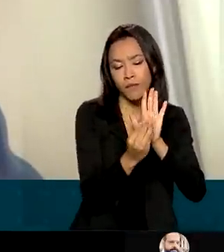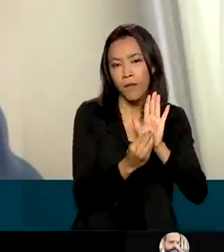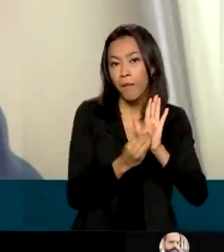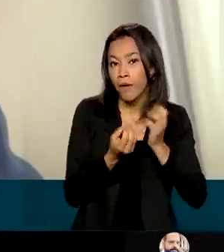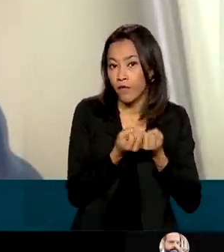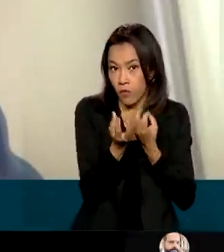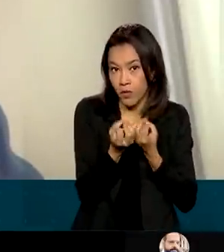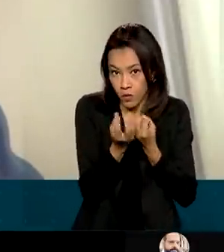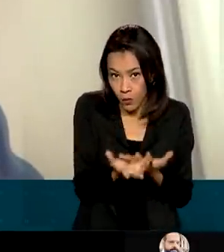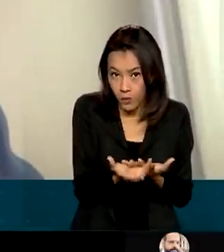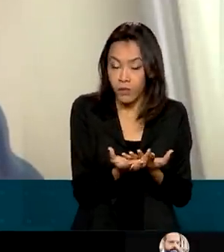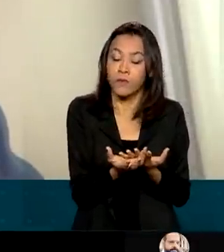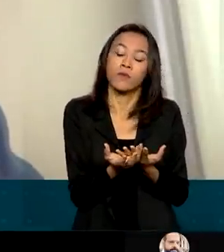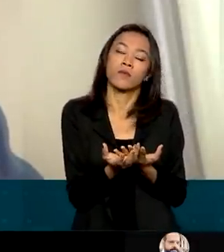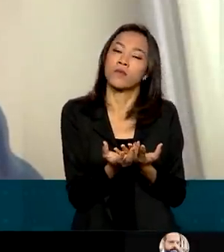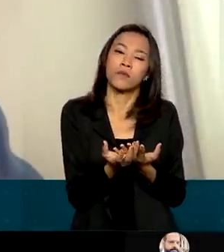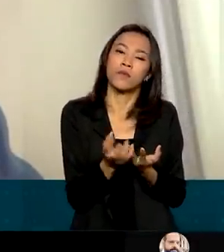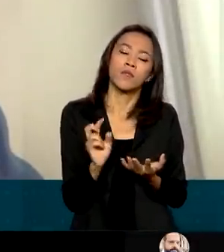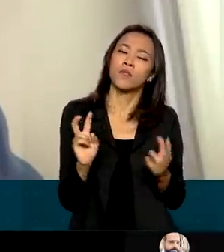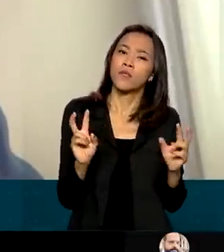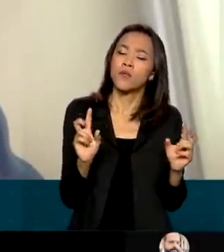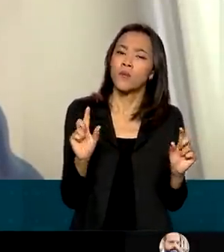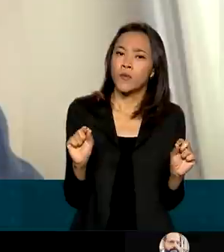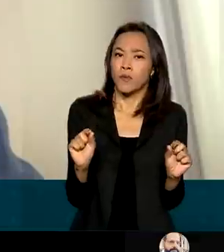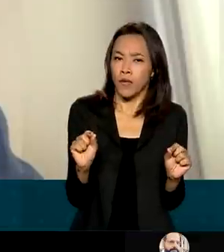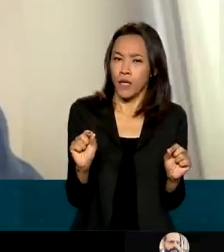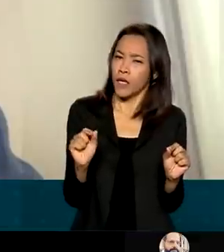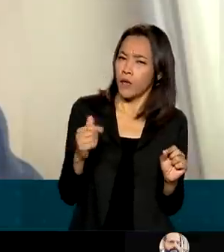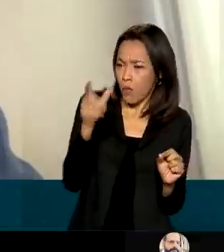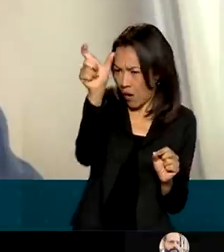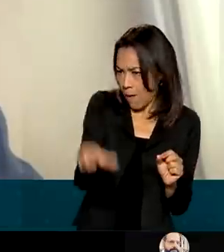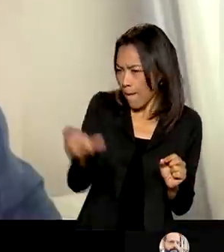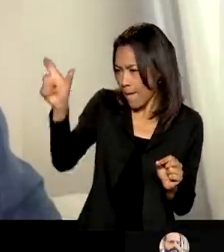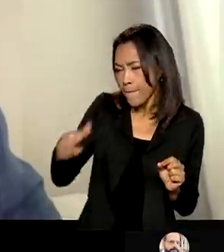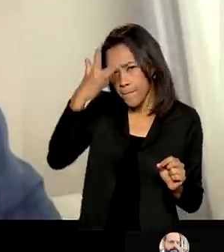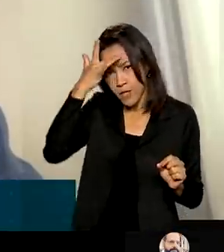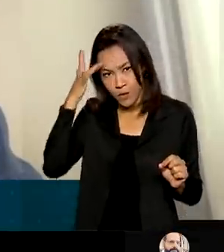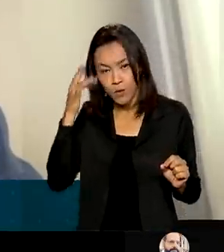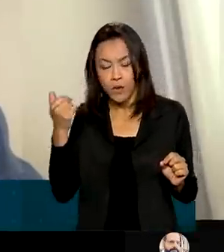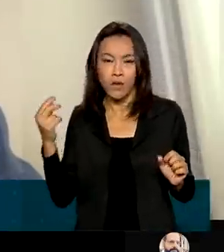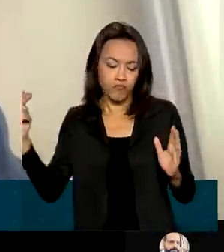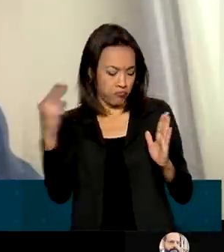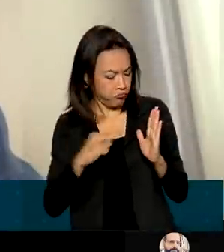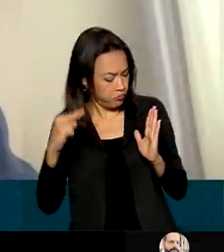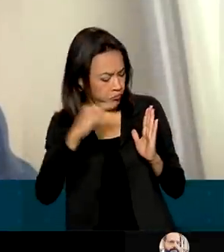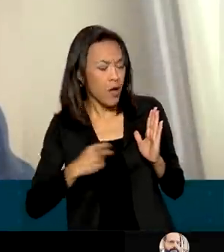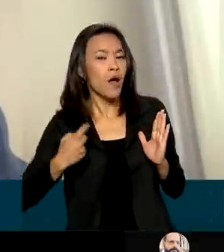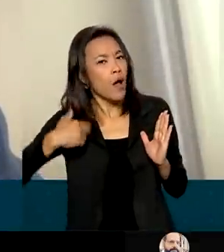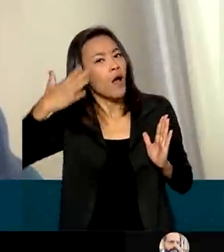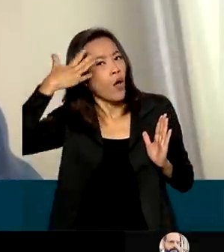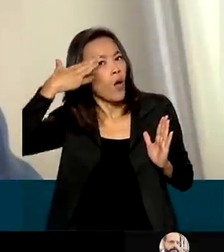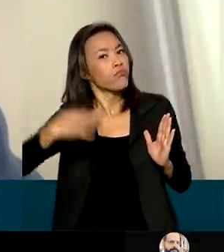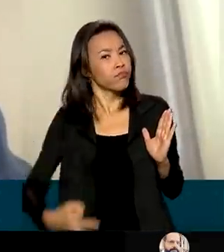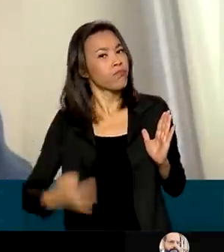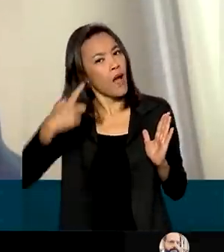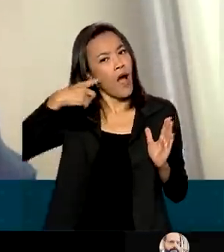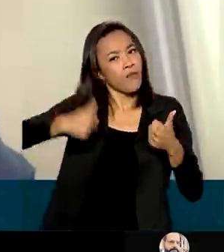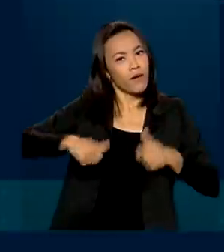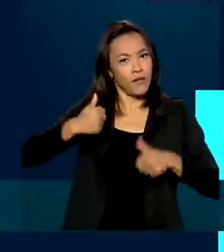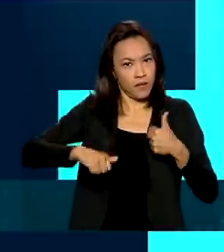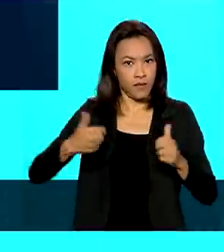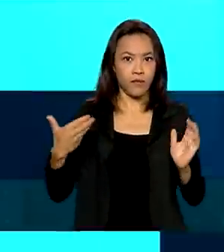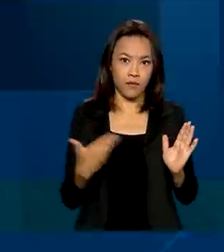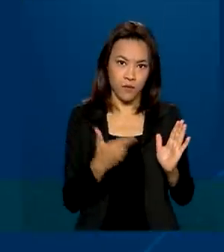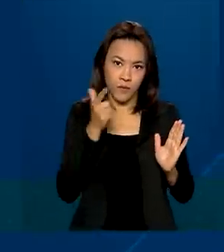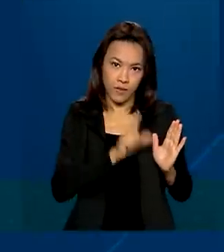facilitam e possibilitam que um cidadão consiga fazer esse tipo de avaliação e de consulta.